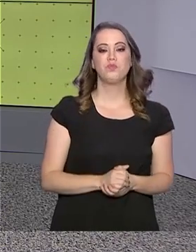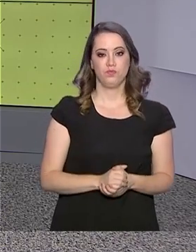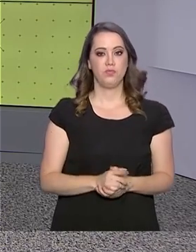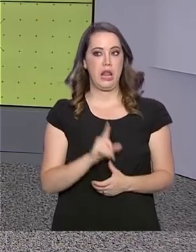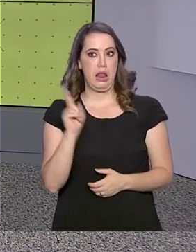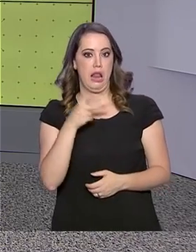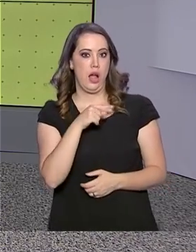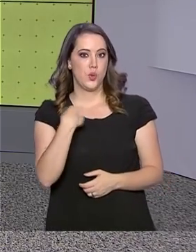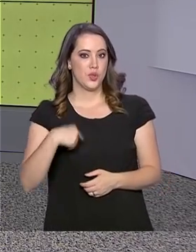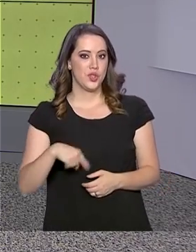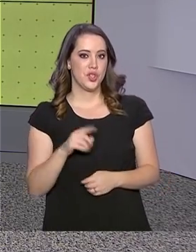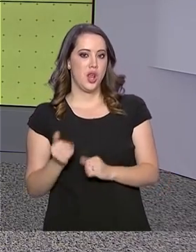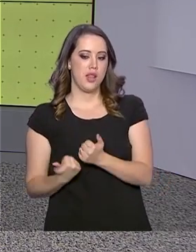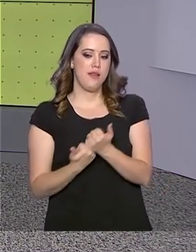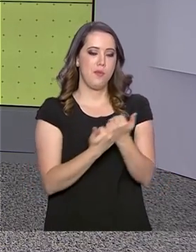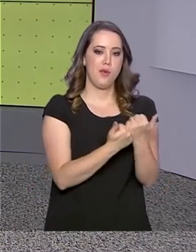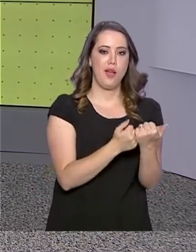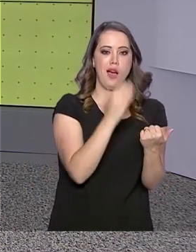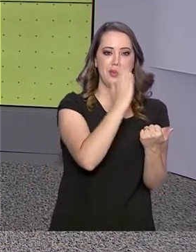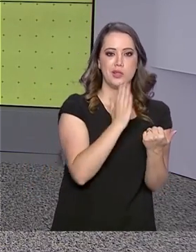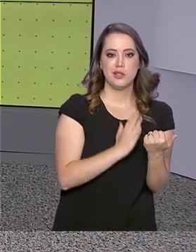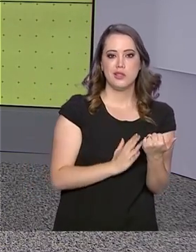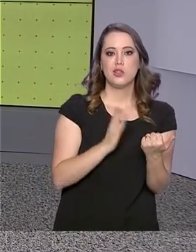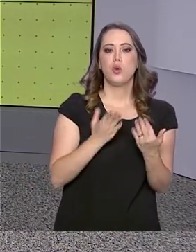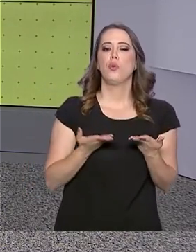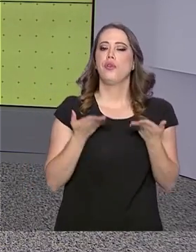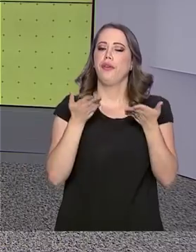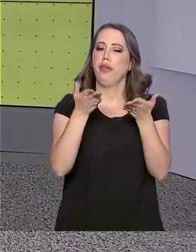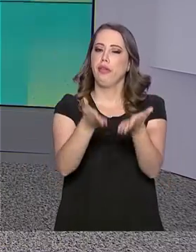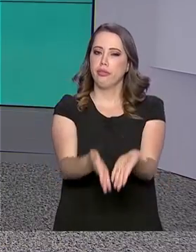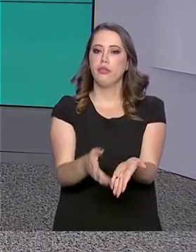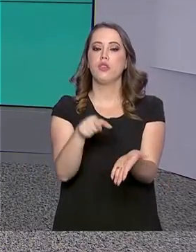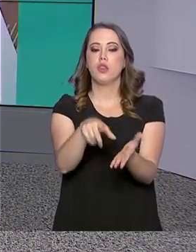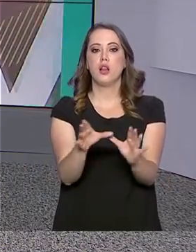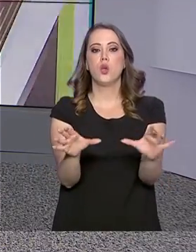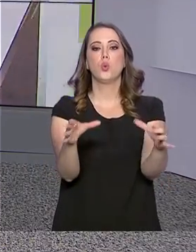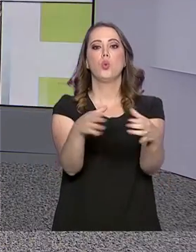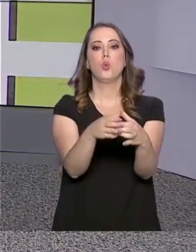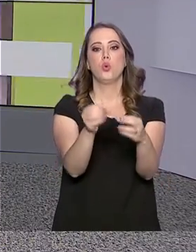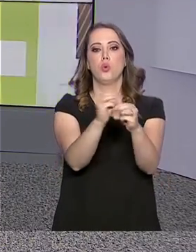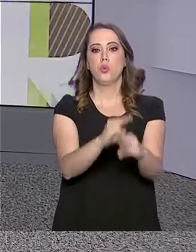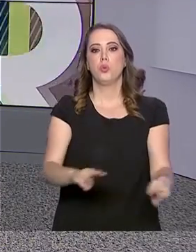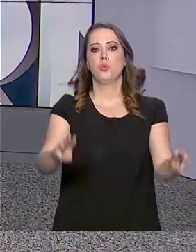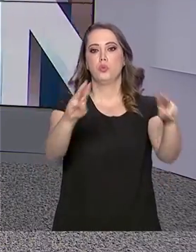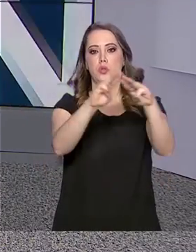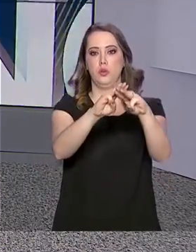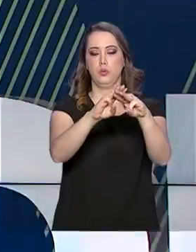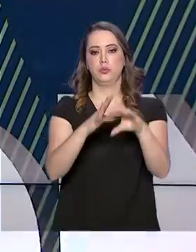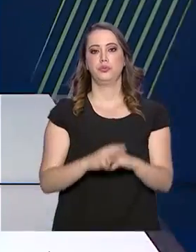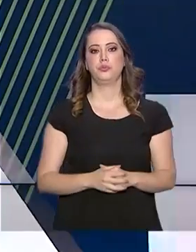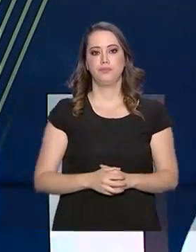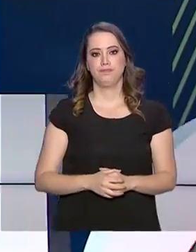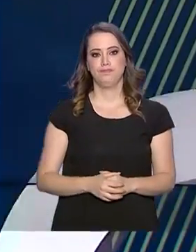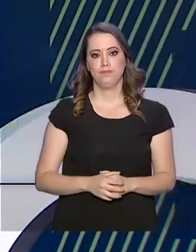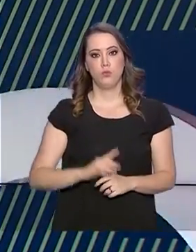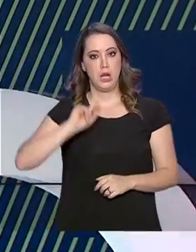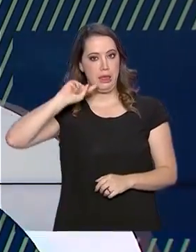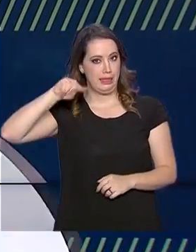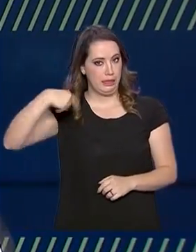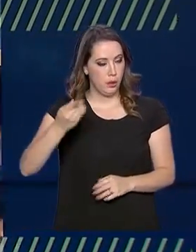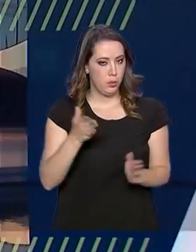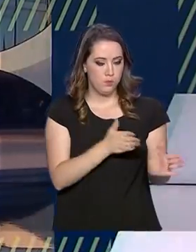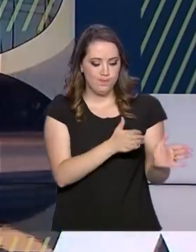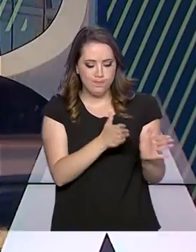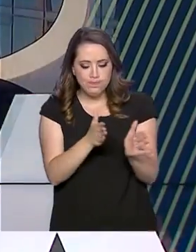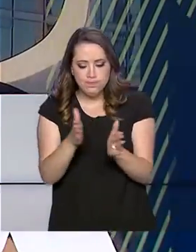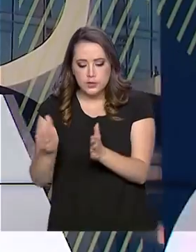E os chineses apoiaram a pretensão do Brasil de fazer parte do Conselho de Segurança da ONU. Depois dessa